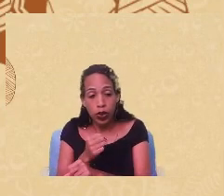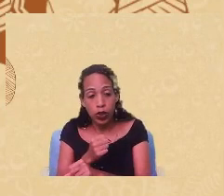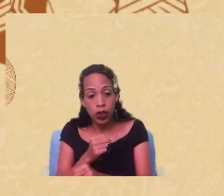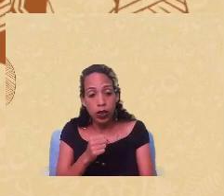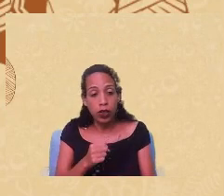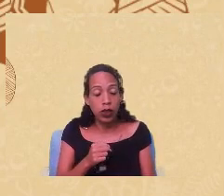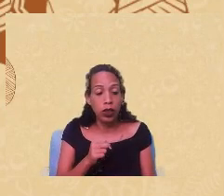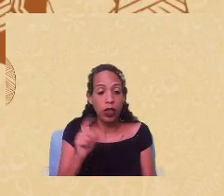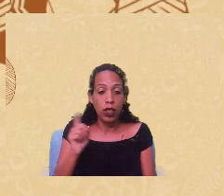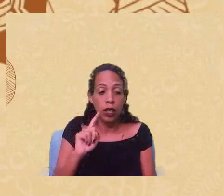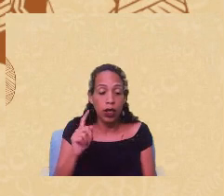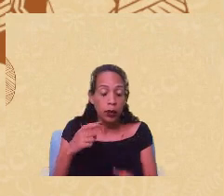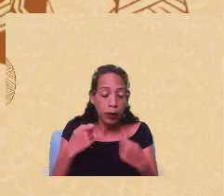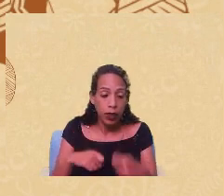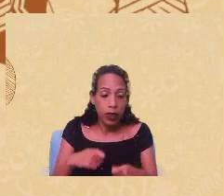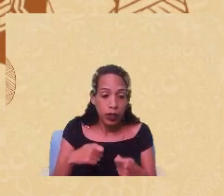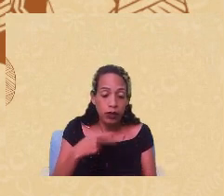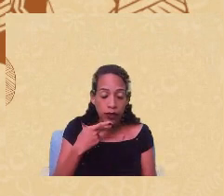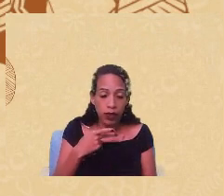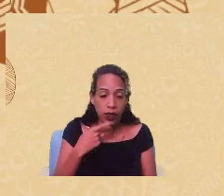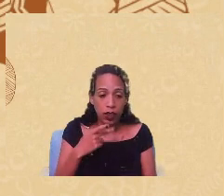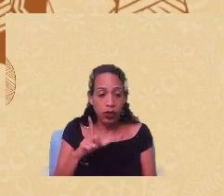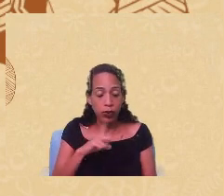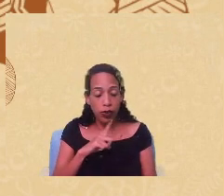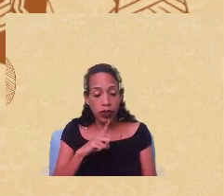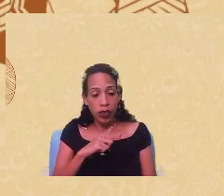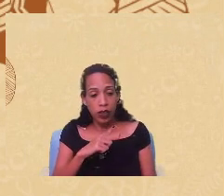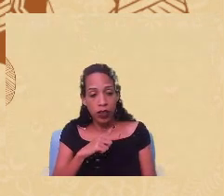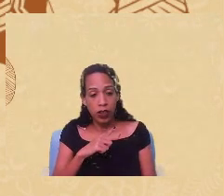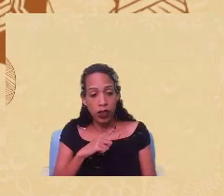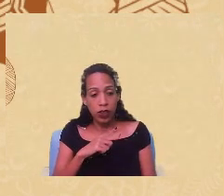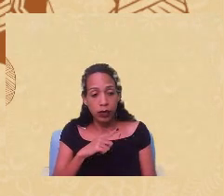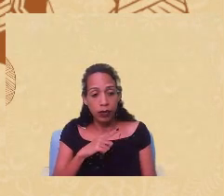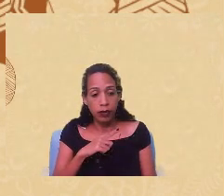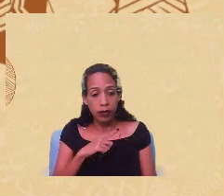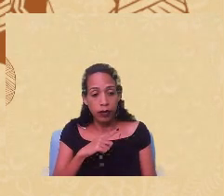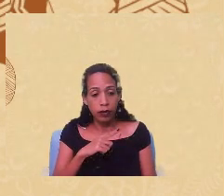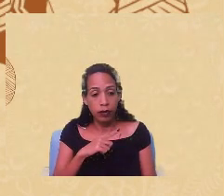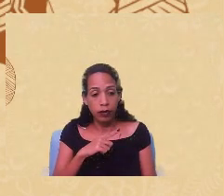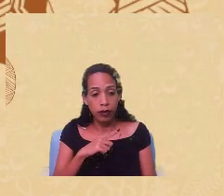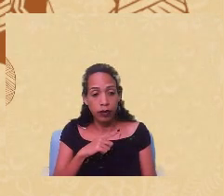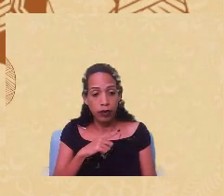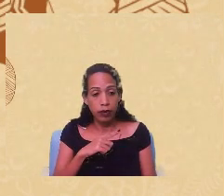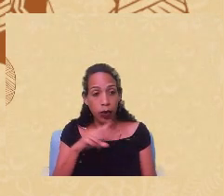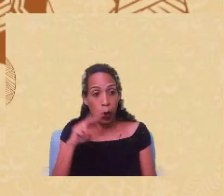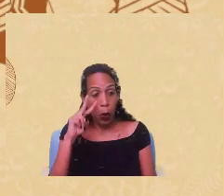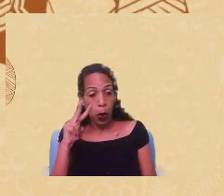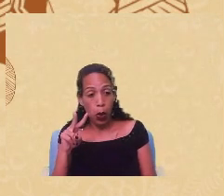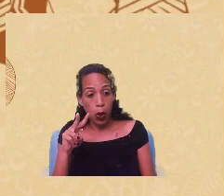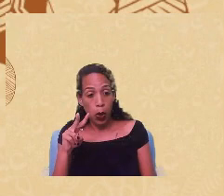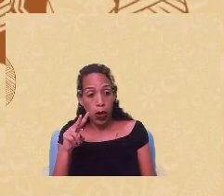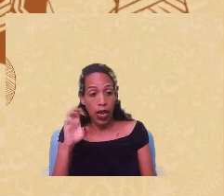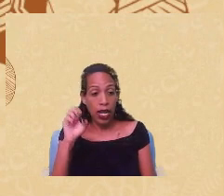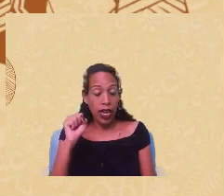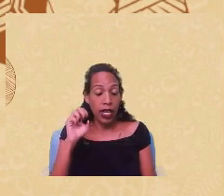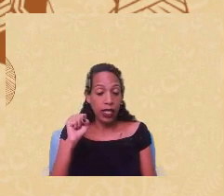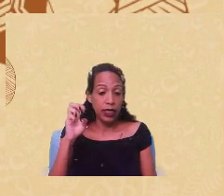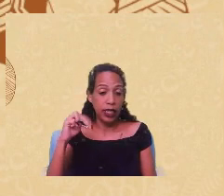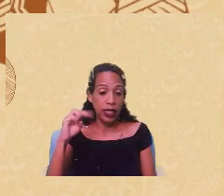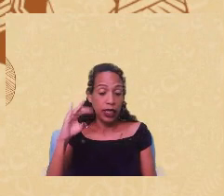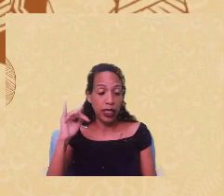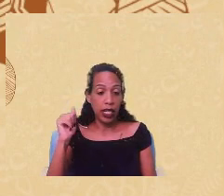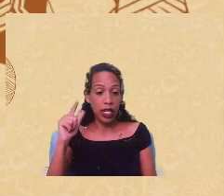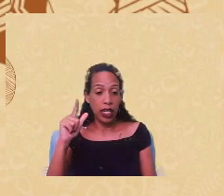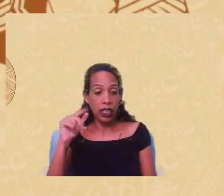não necessariamente eu diria que não há essa necessariamente esse olhar da essencialização que trata-se de um